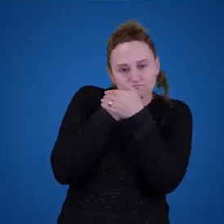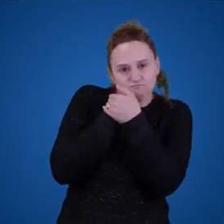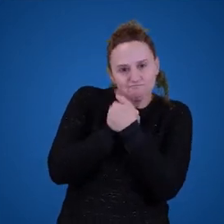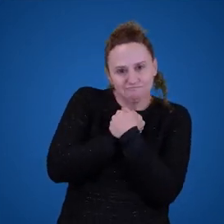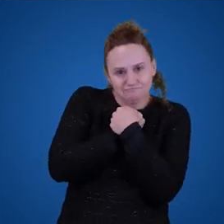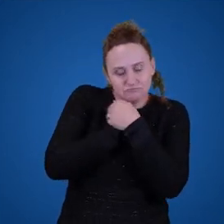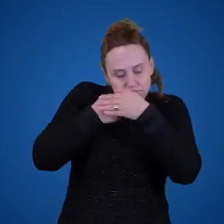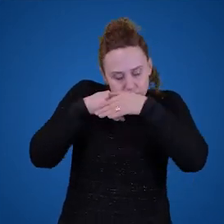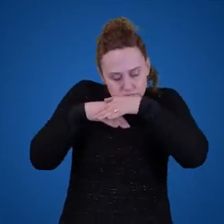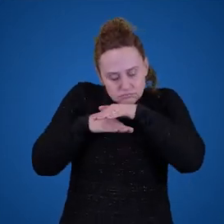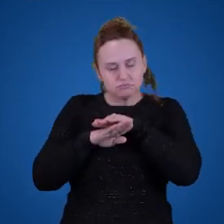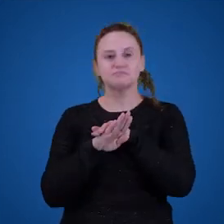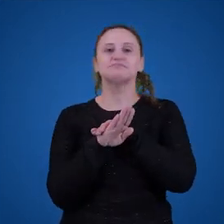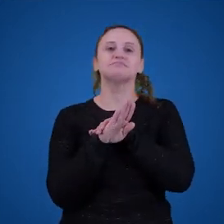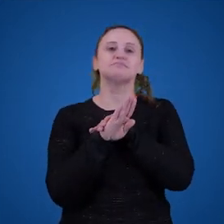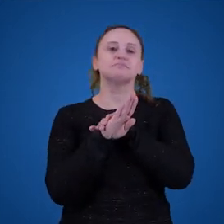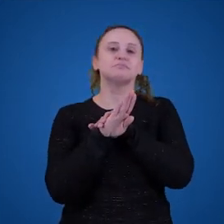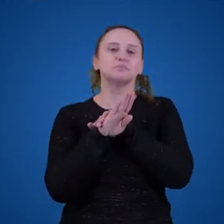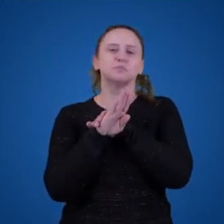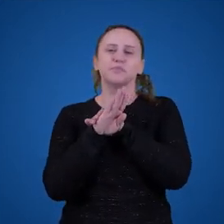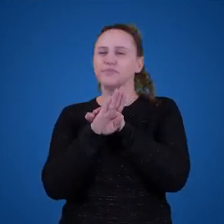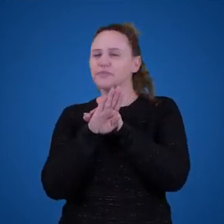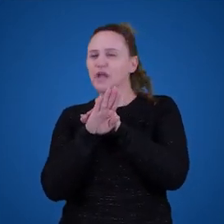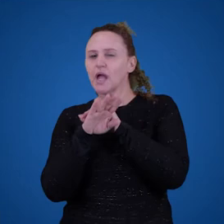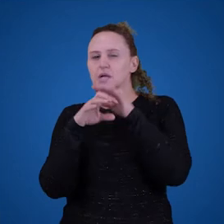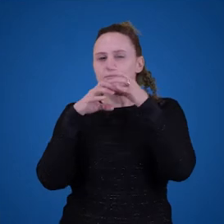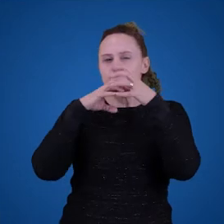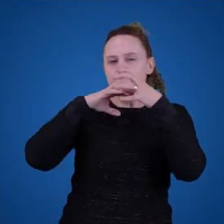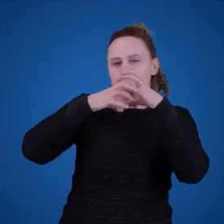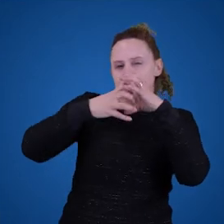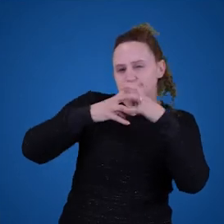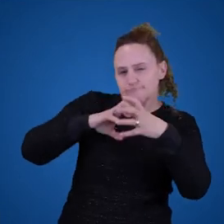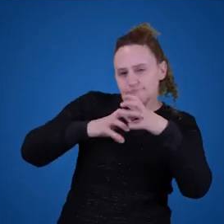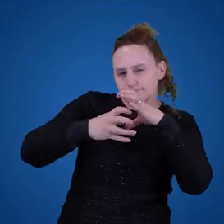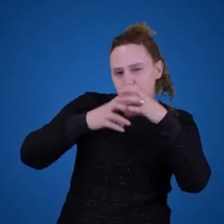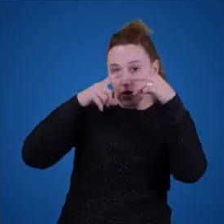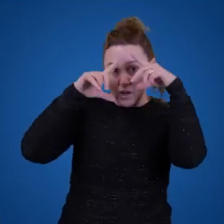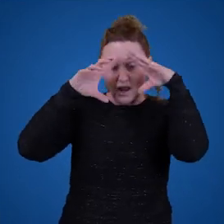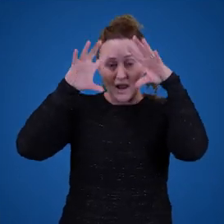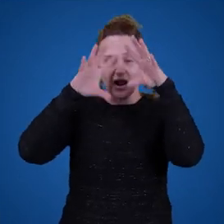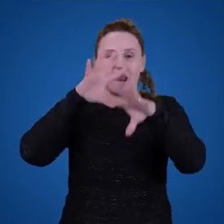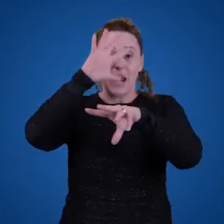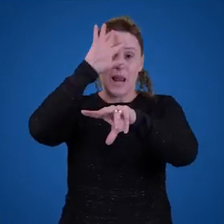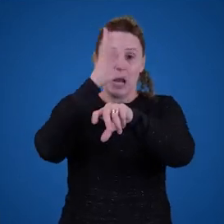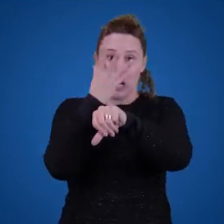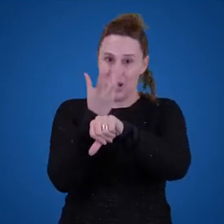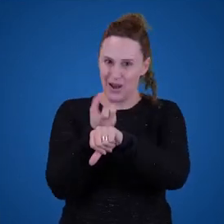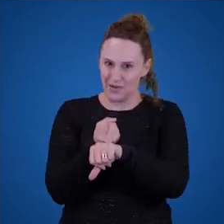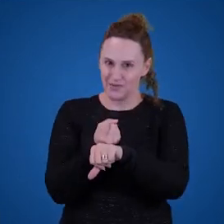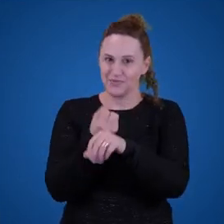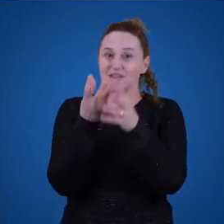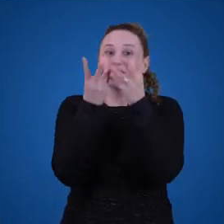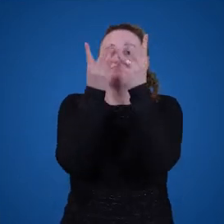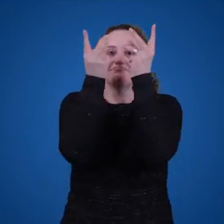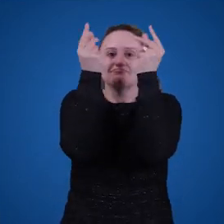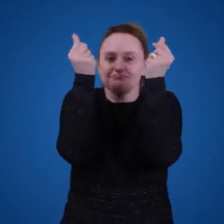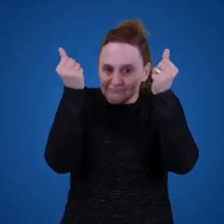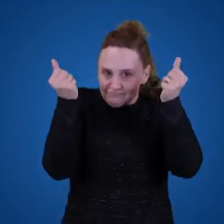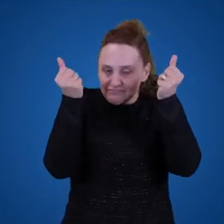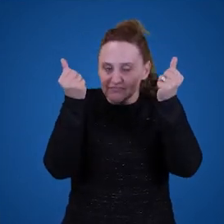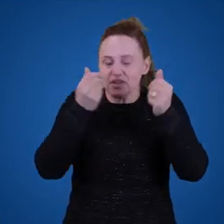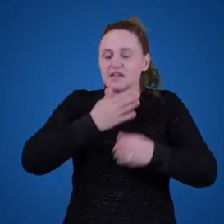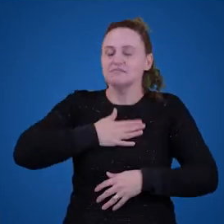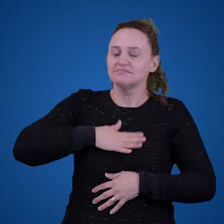delas, é subjacente a elas, uma estrutura lógica abstrata. Então, novamente, não se